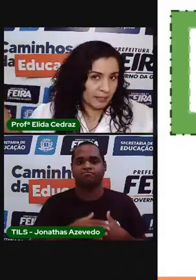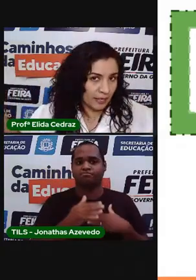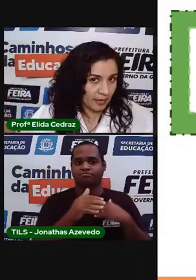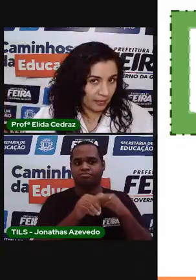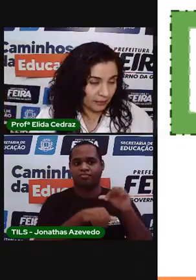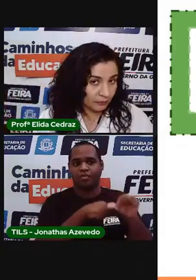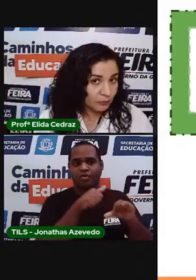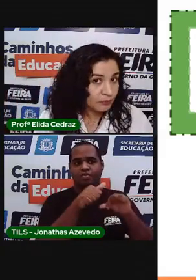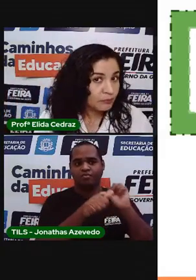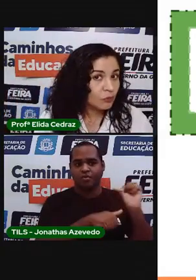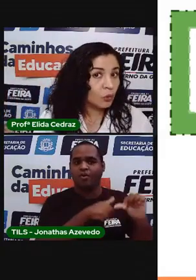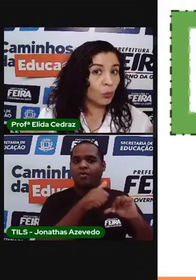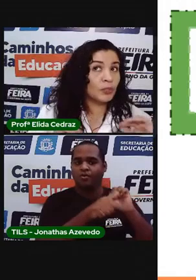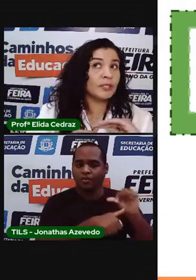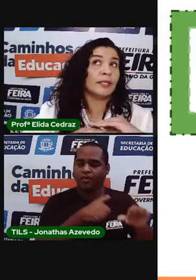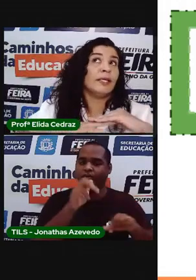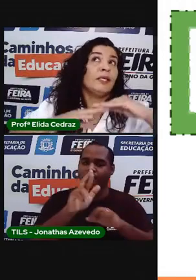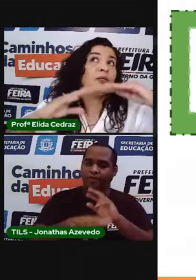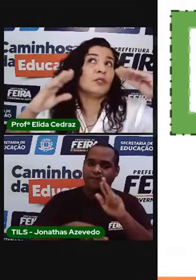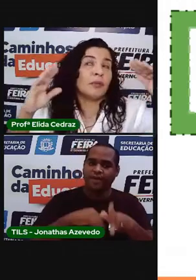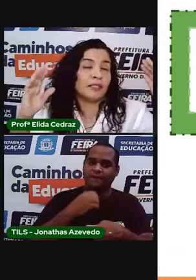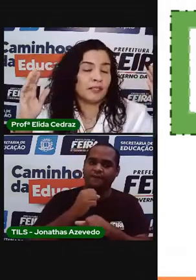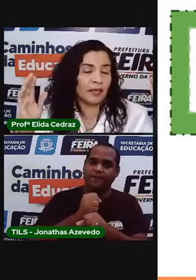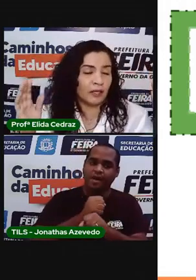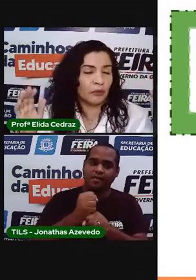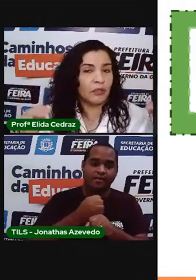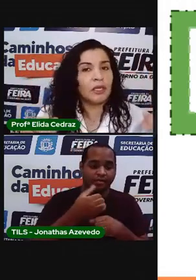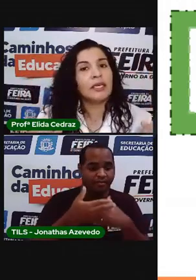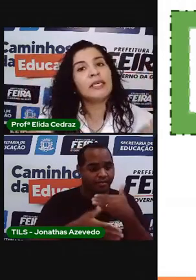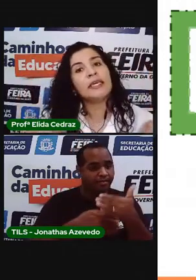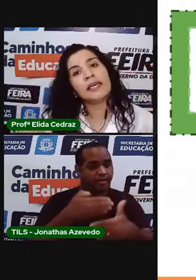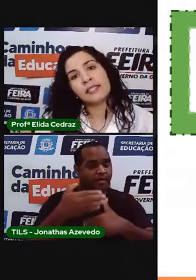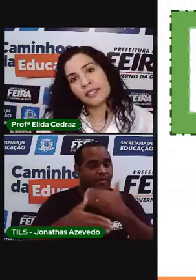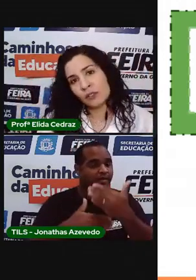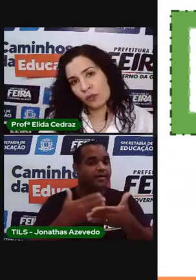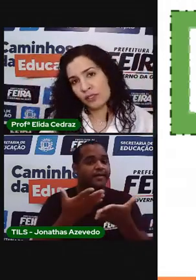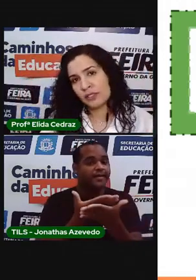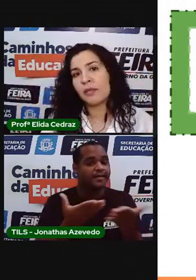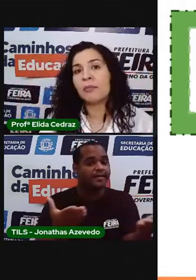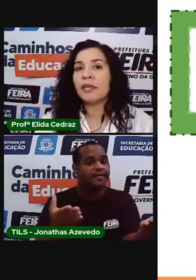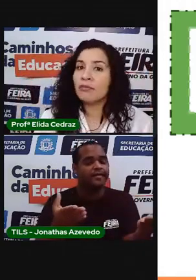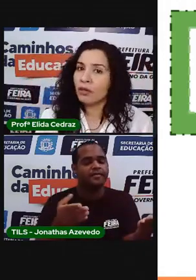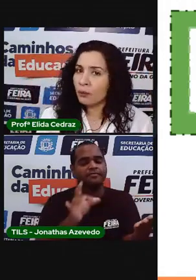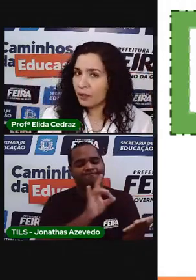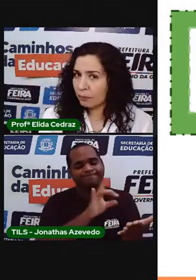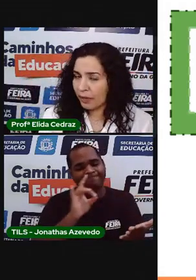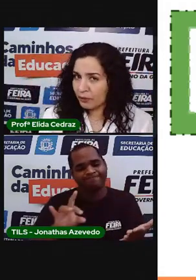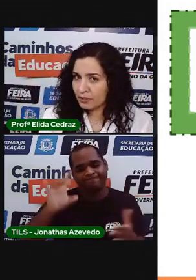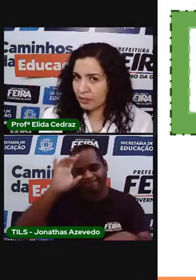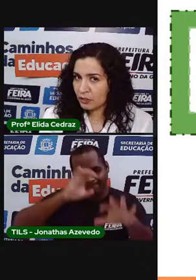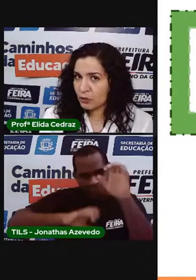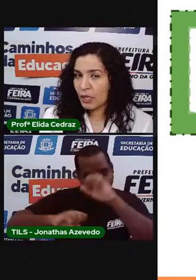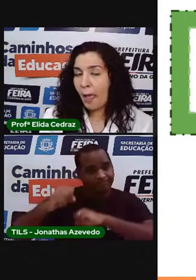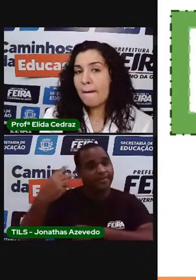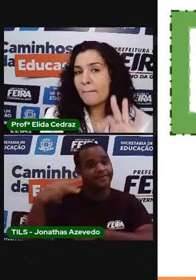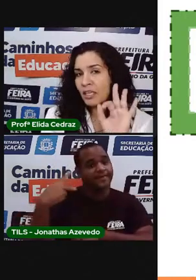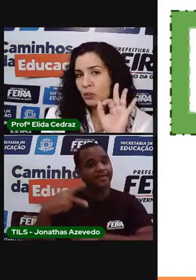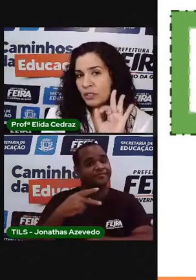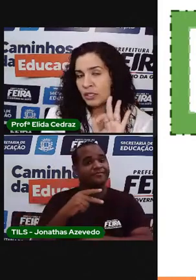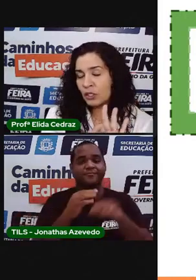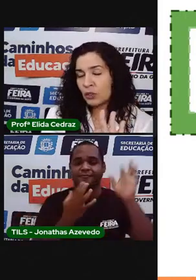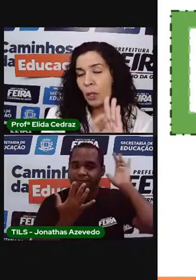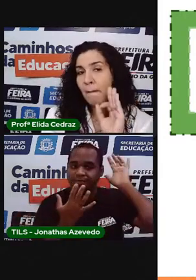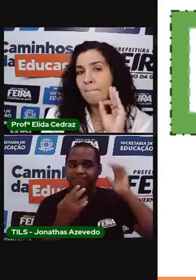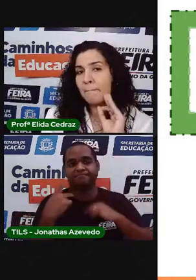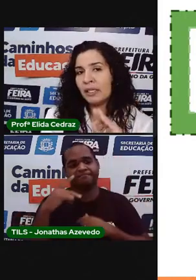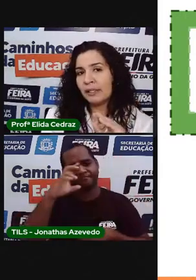passaram, os anos passaram. E essas coisas também evoluíram para os índios. Mas